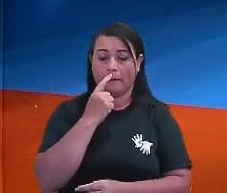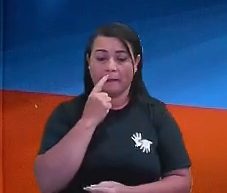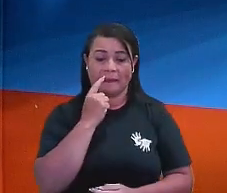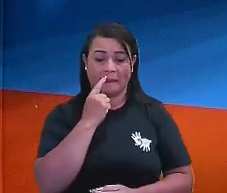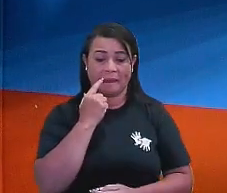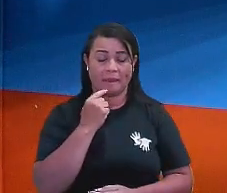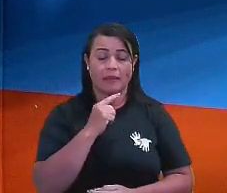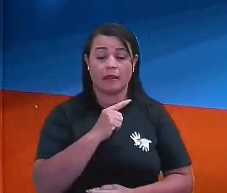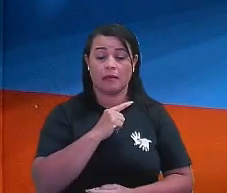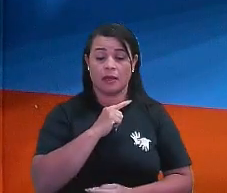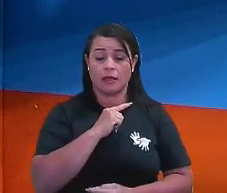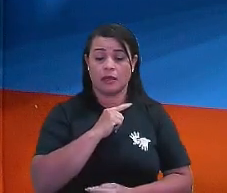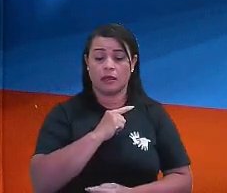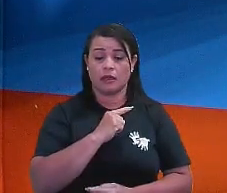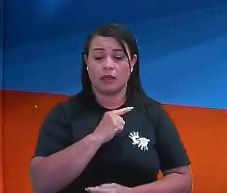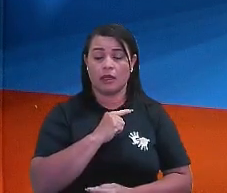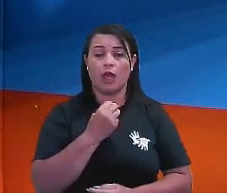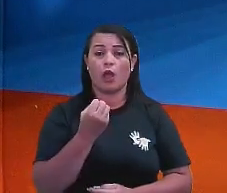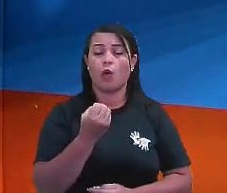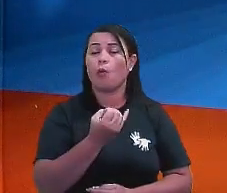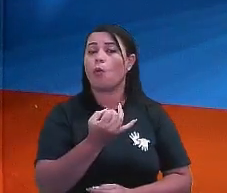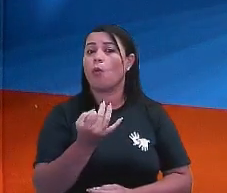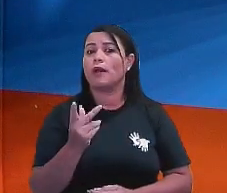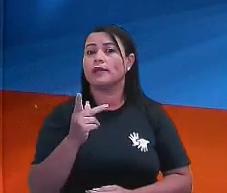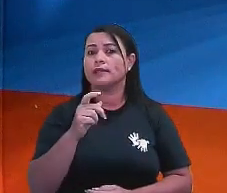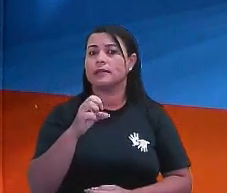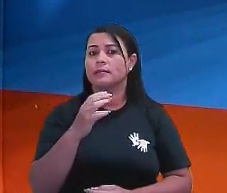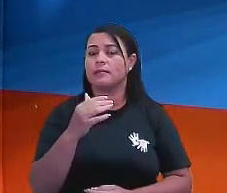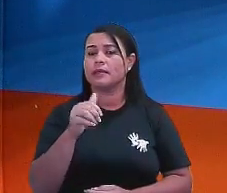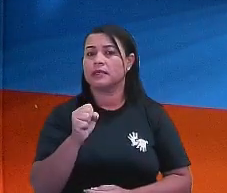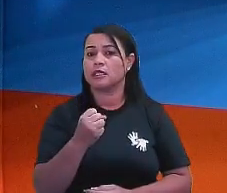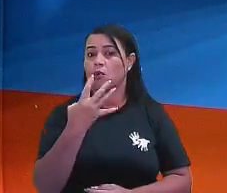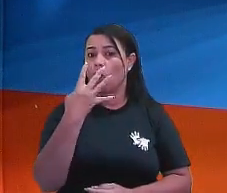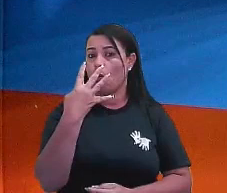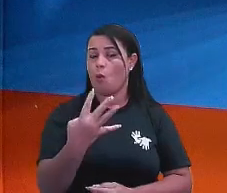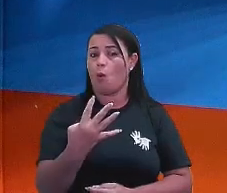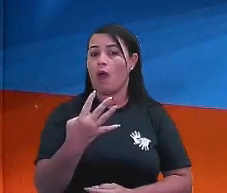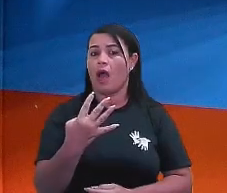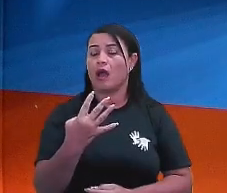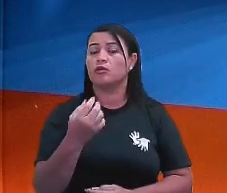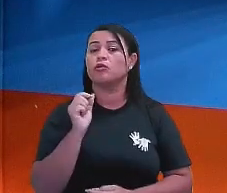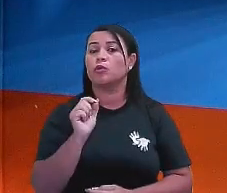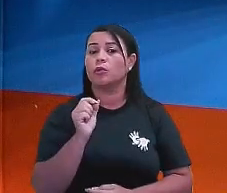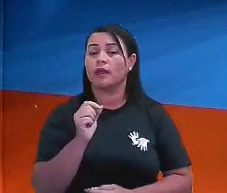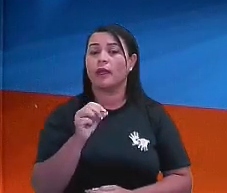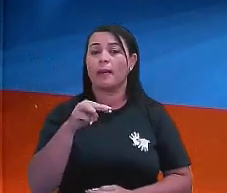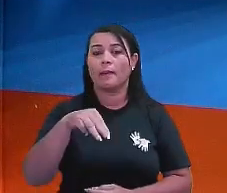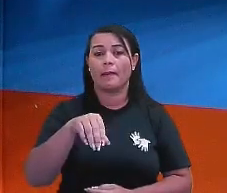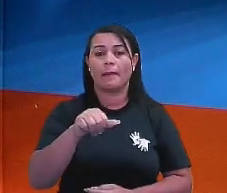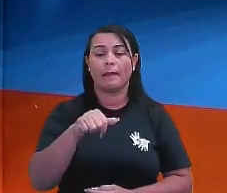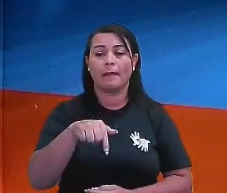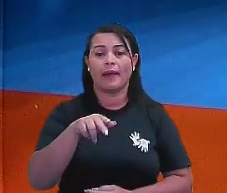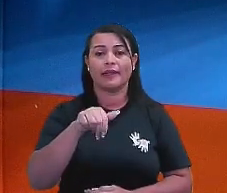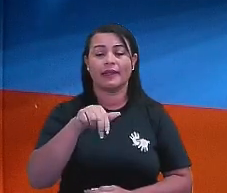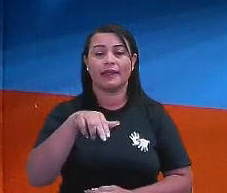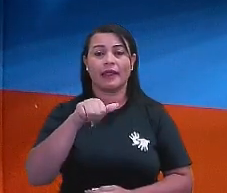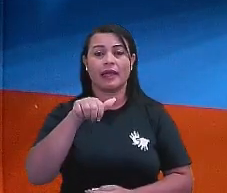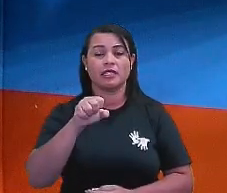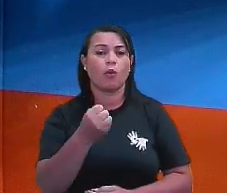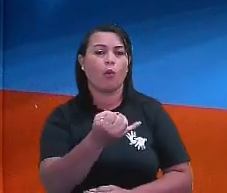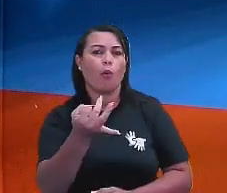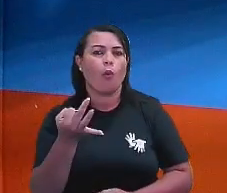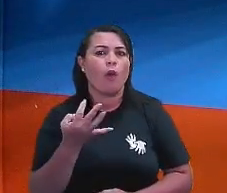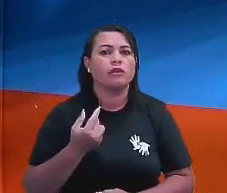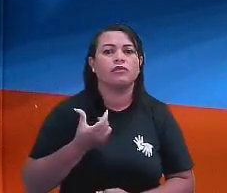Para produzir um lote de peças, quatro máquinas gastam seis dias. Então, tem aqui, quatro máquinas,